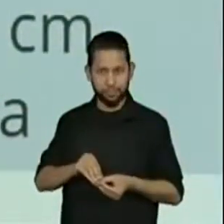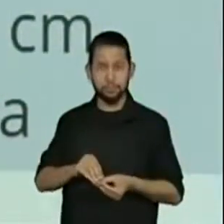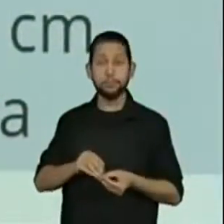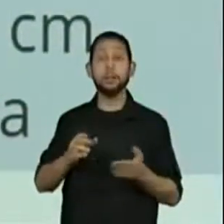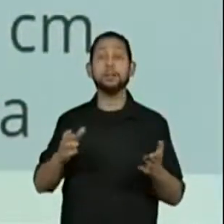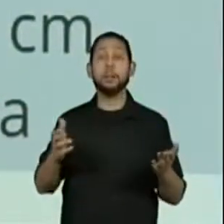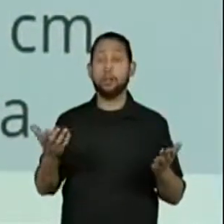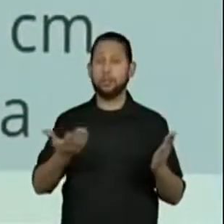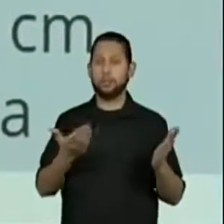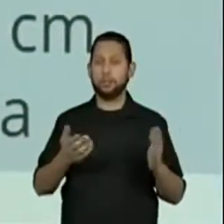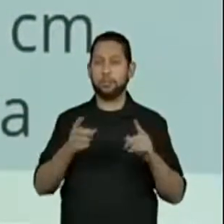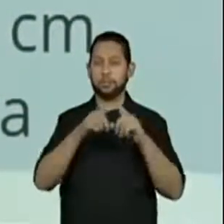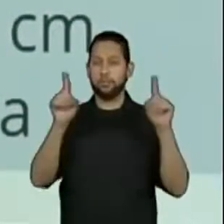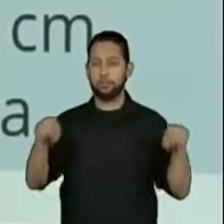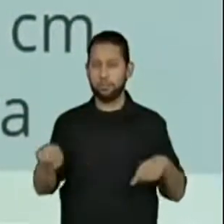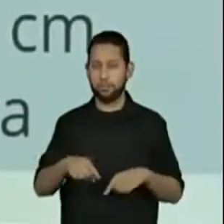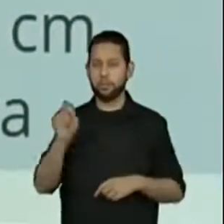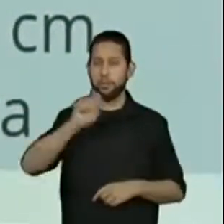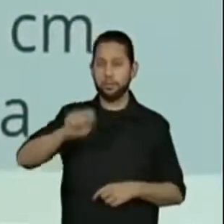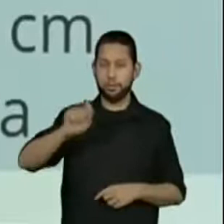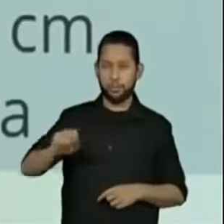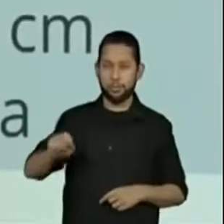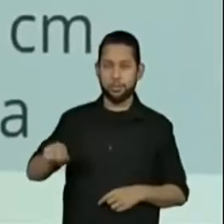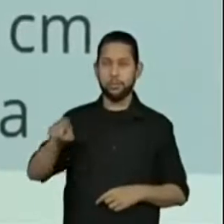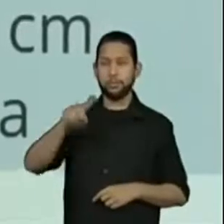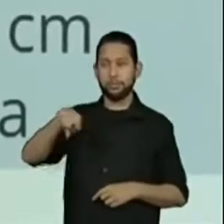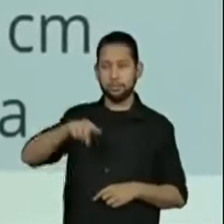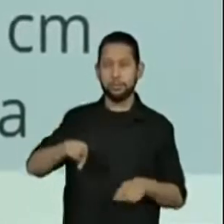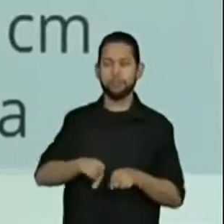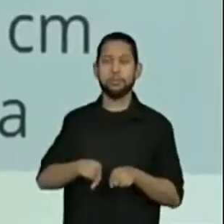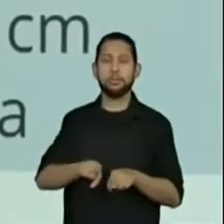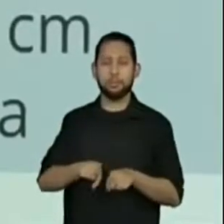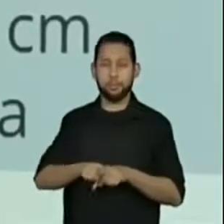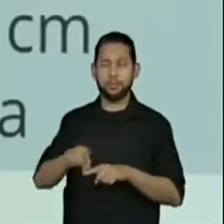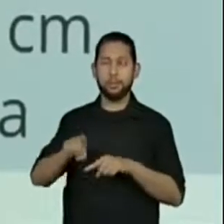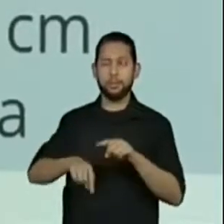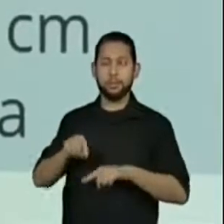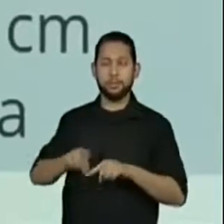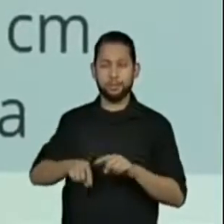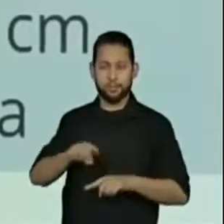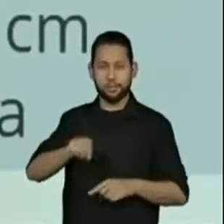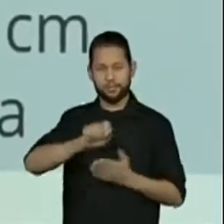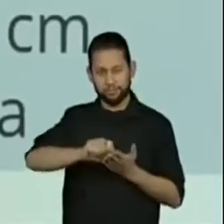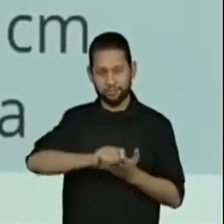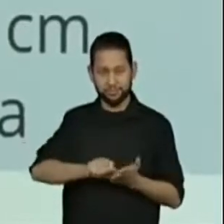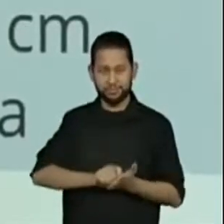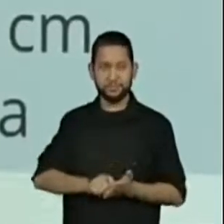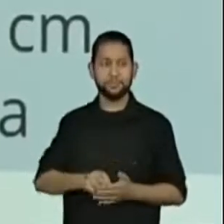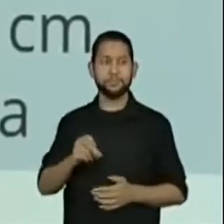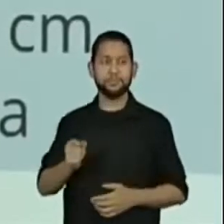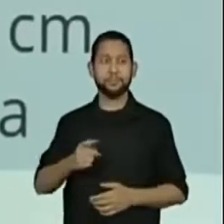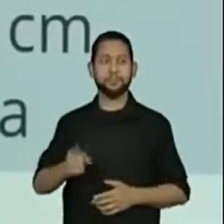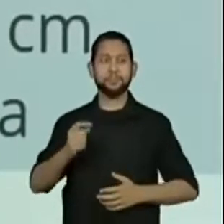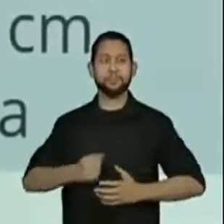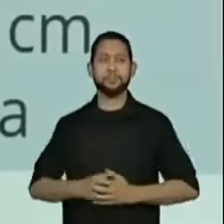resposta aqui no nosso quadro para vocês completarem aí também o material de vocês, ok? Então, vamos lá.